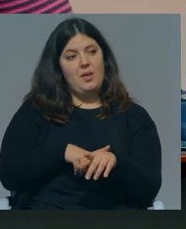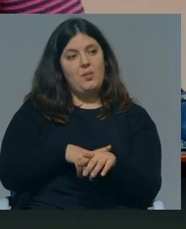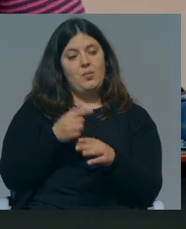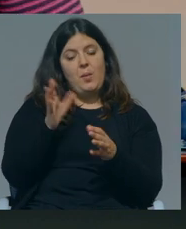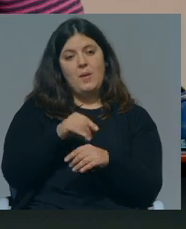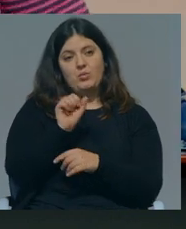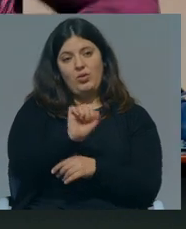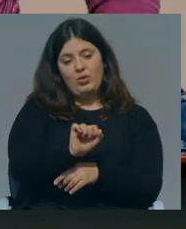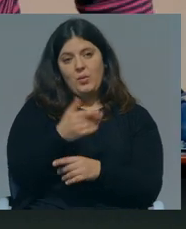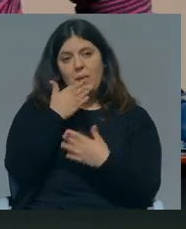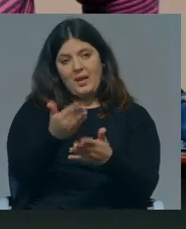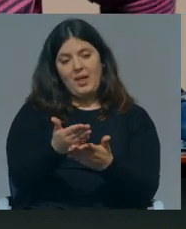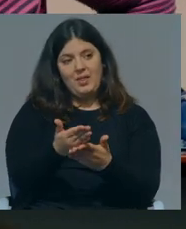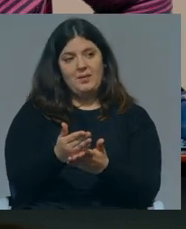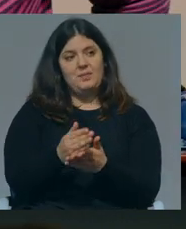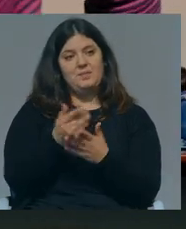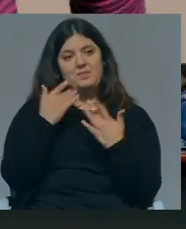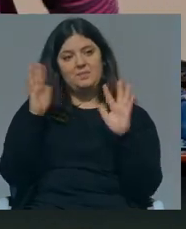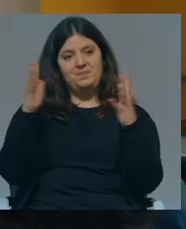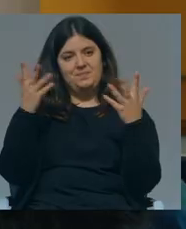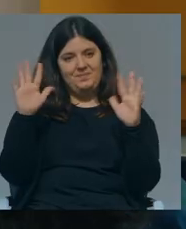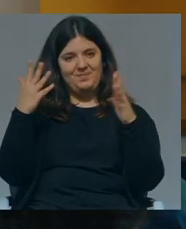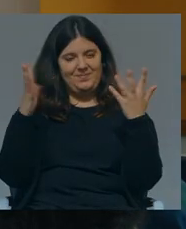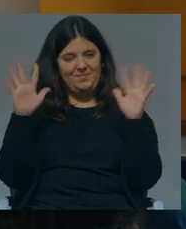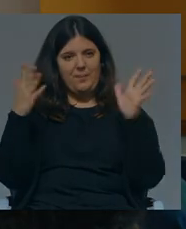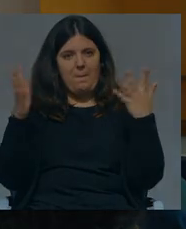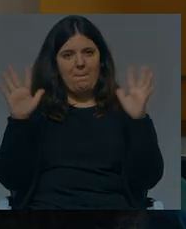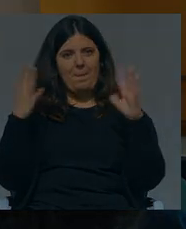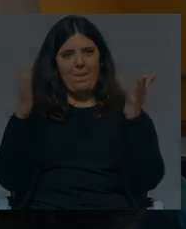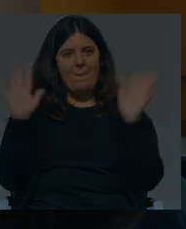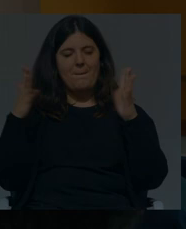teu obrigada e a bela terra e aí Tchau.